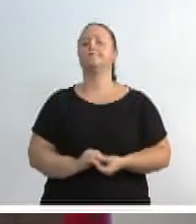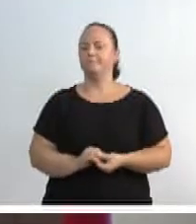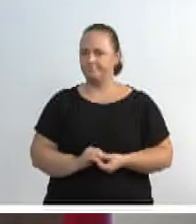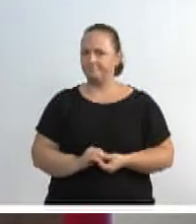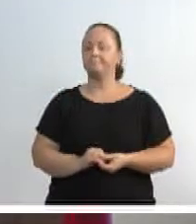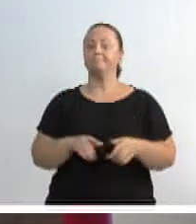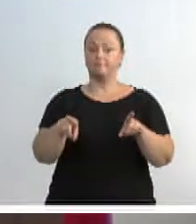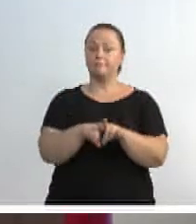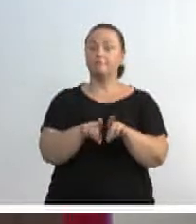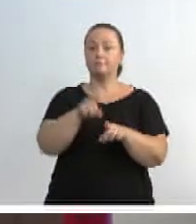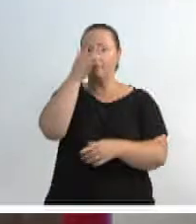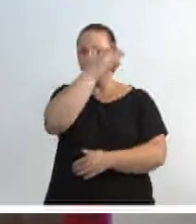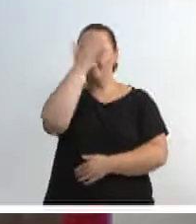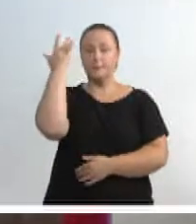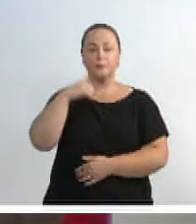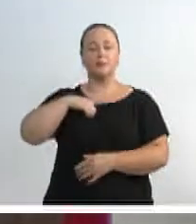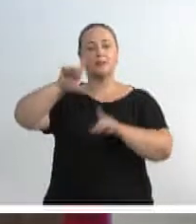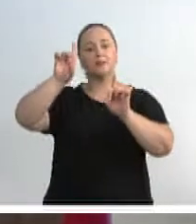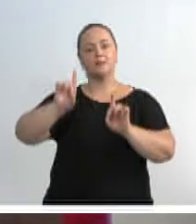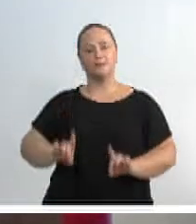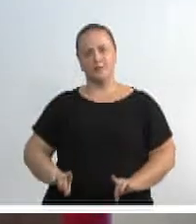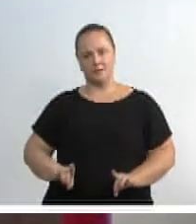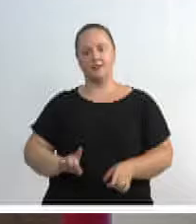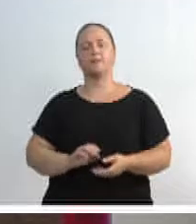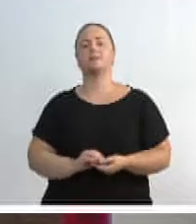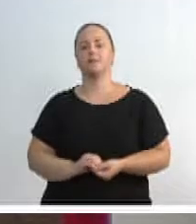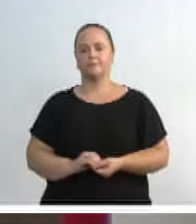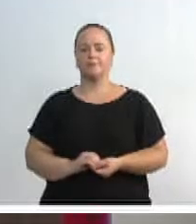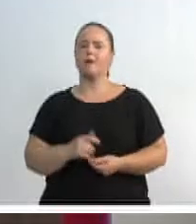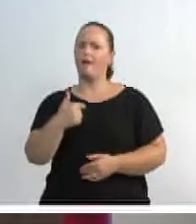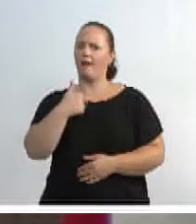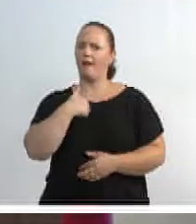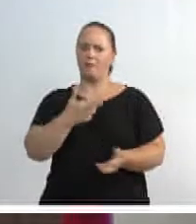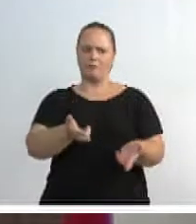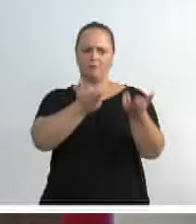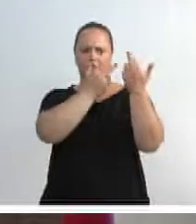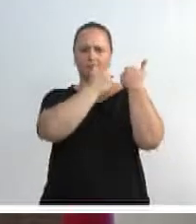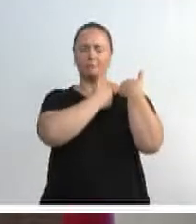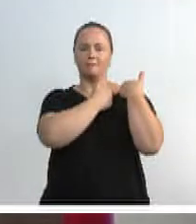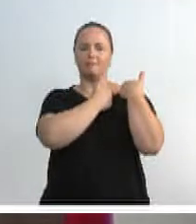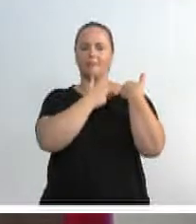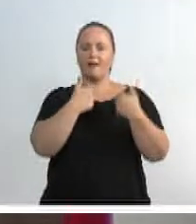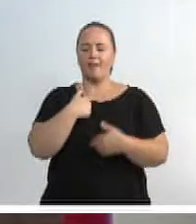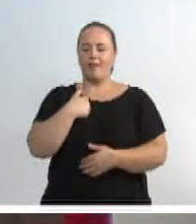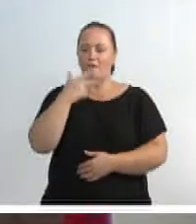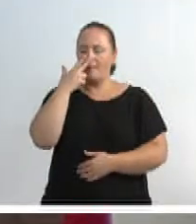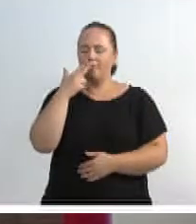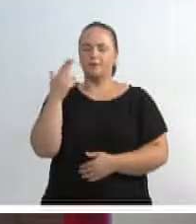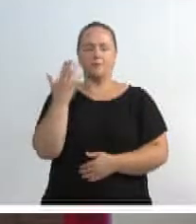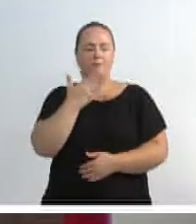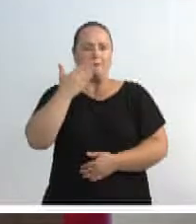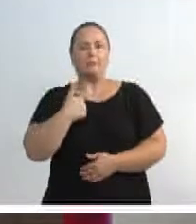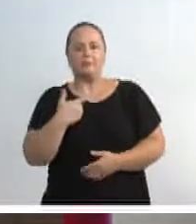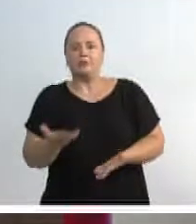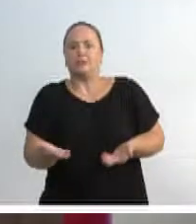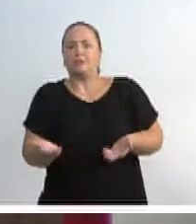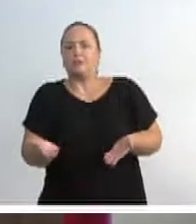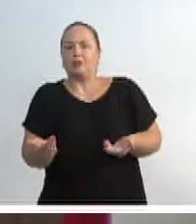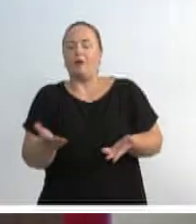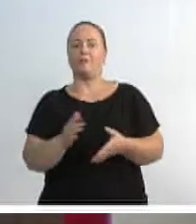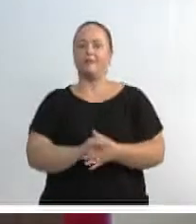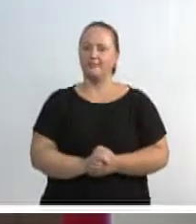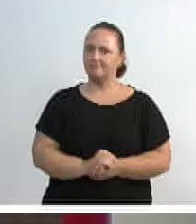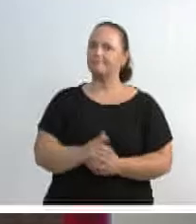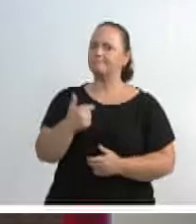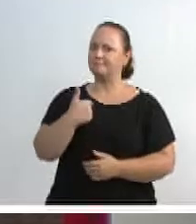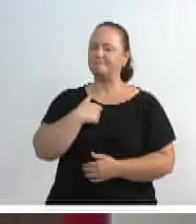com acessibilidade. Venho com a responsabilidade de ser o vereador mais jovem dessa legislatura. E fico até feliz, inclusive,